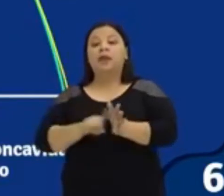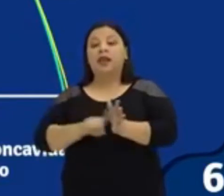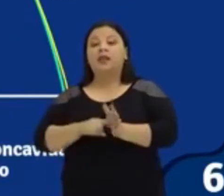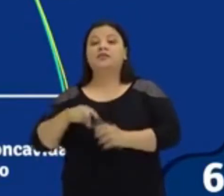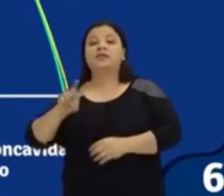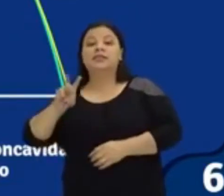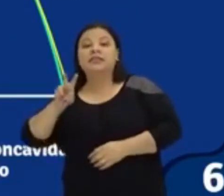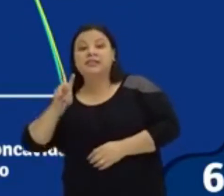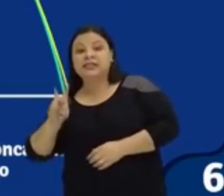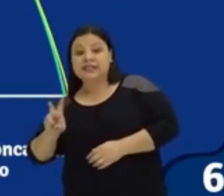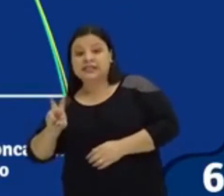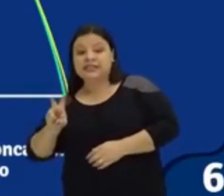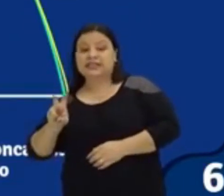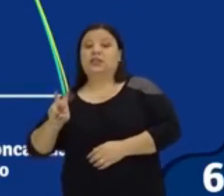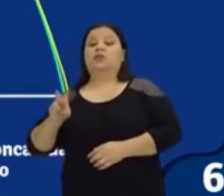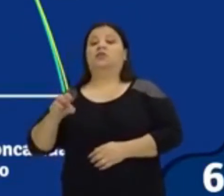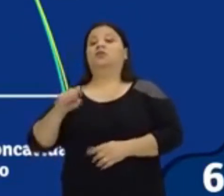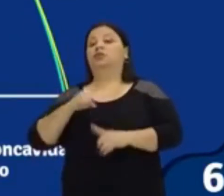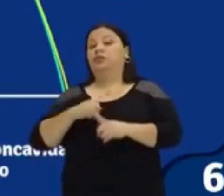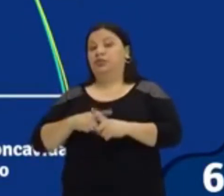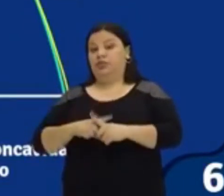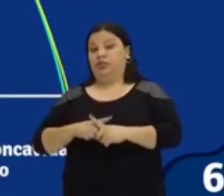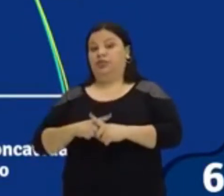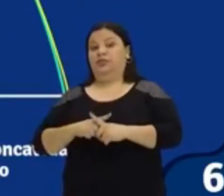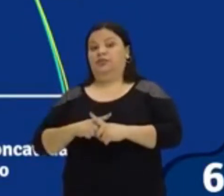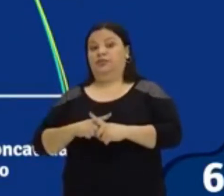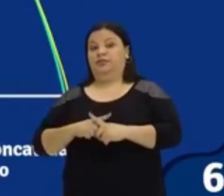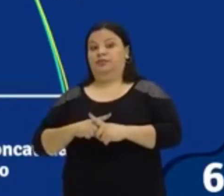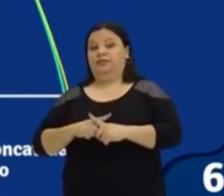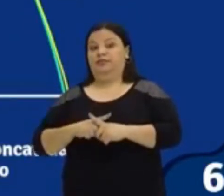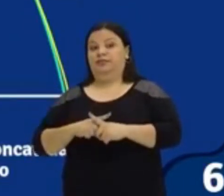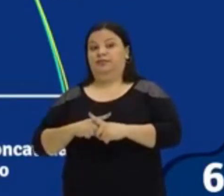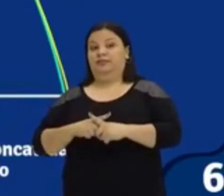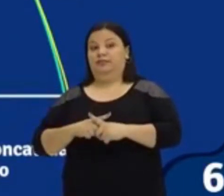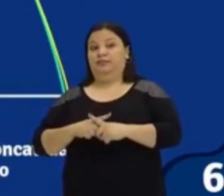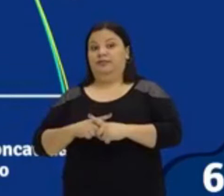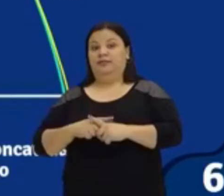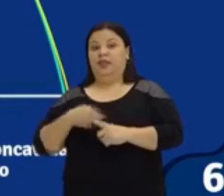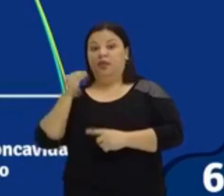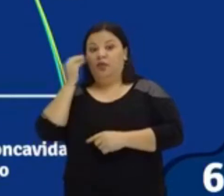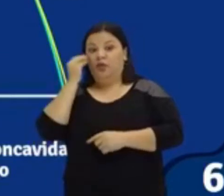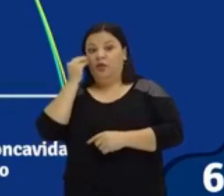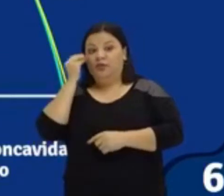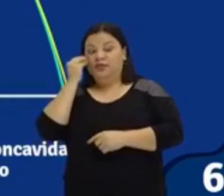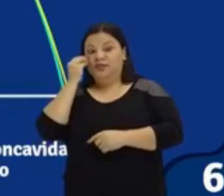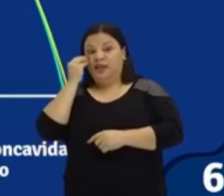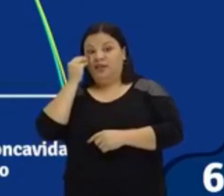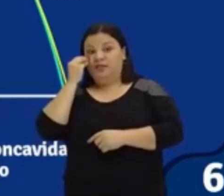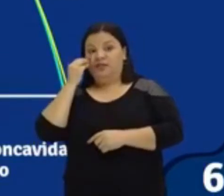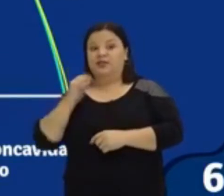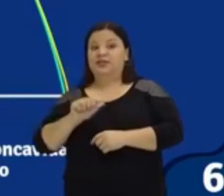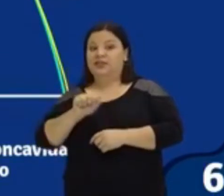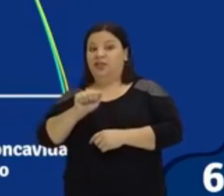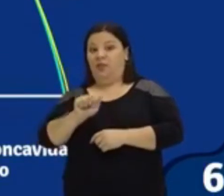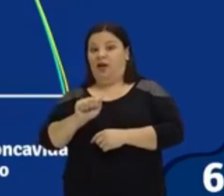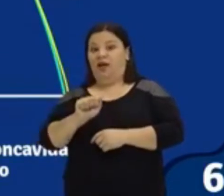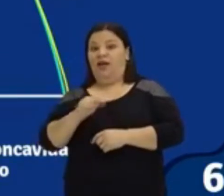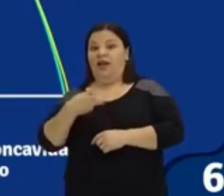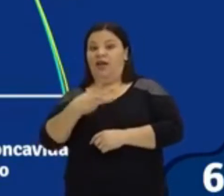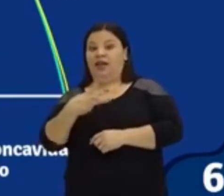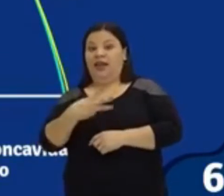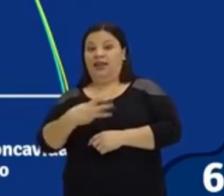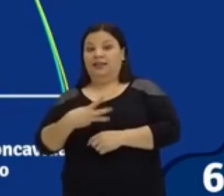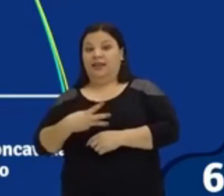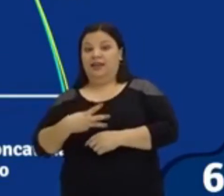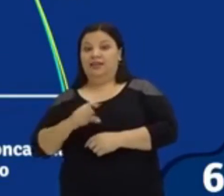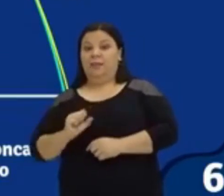o coeficiente a como sendo esse 3 aqui, e esse 3, ele é maior que zero, ou seja, ele é